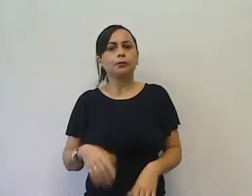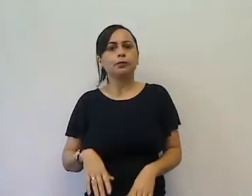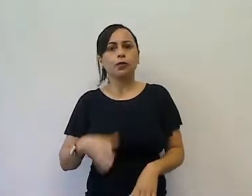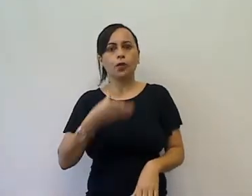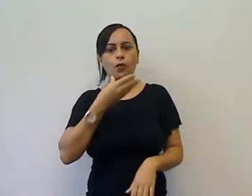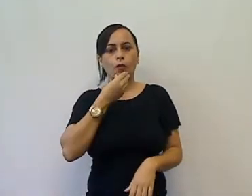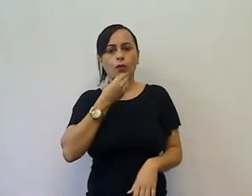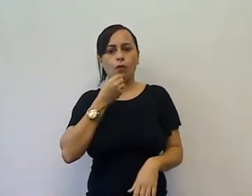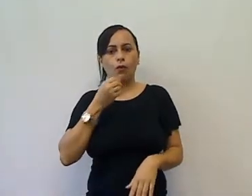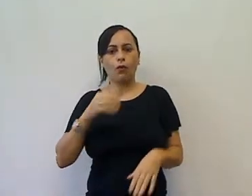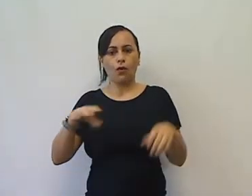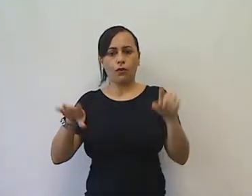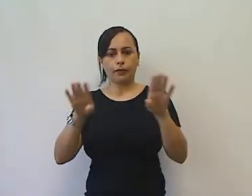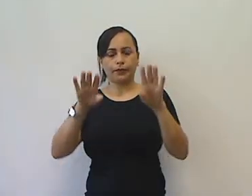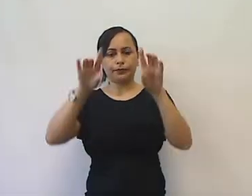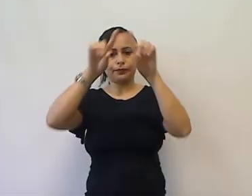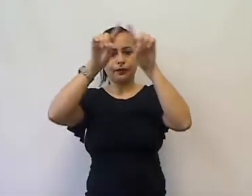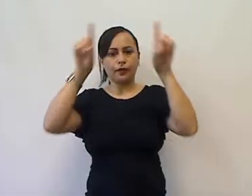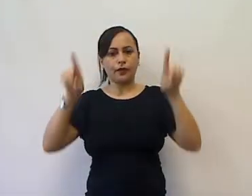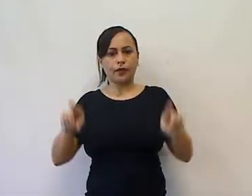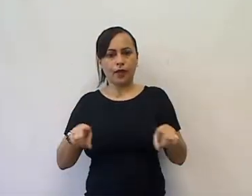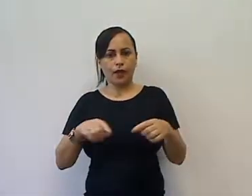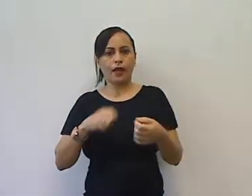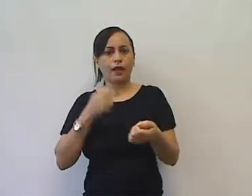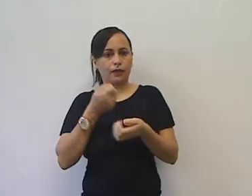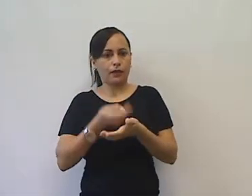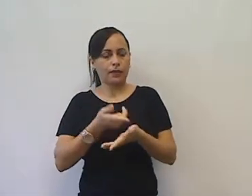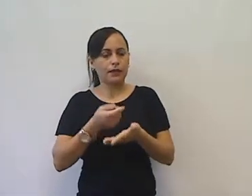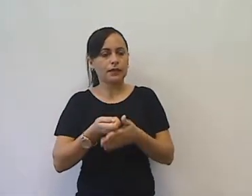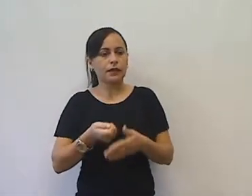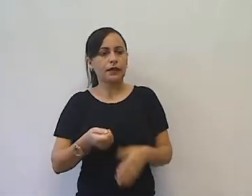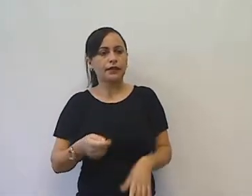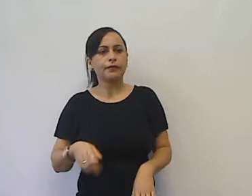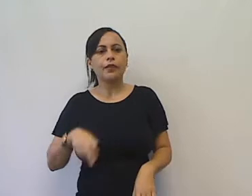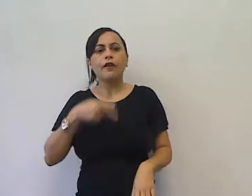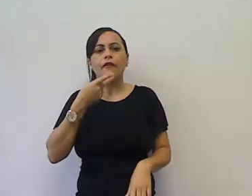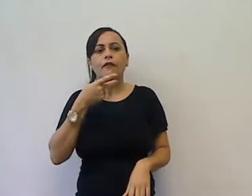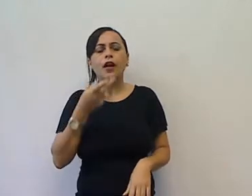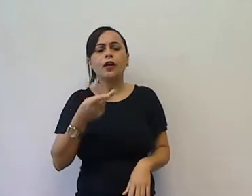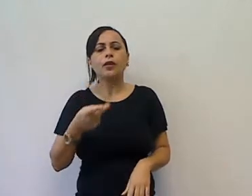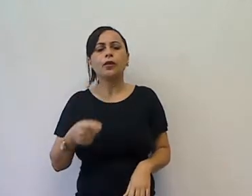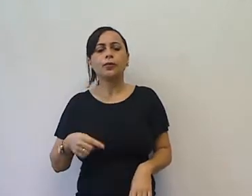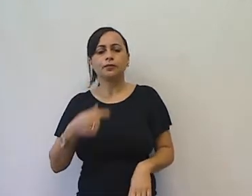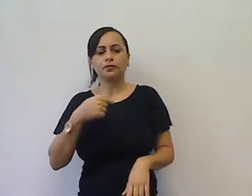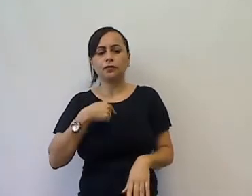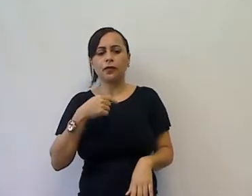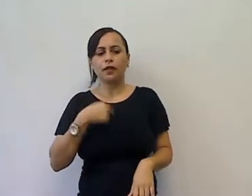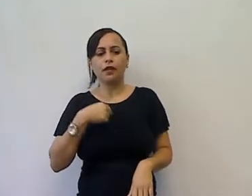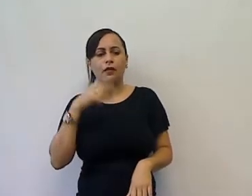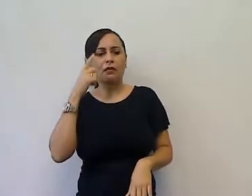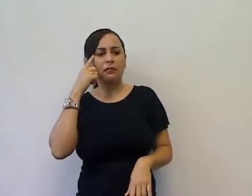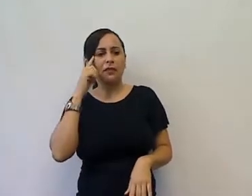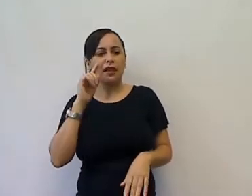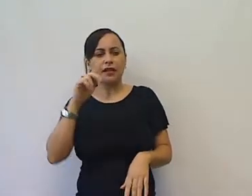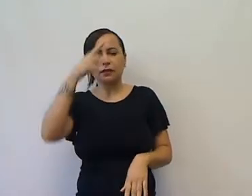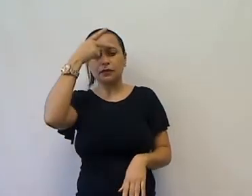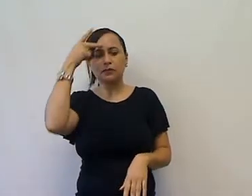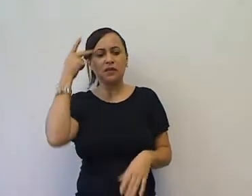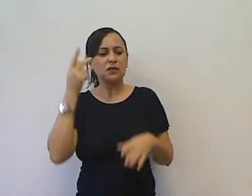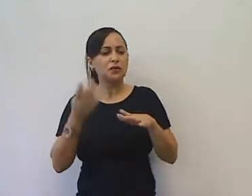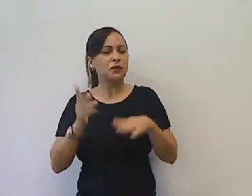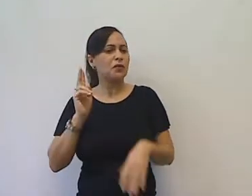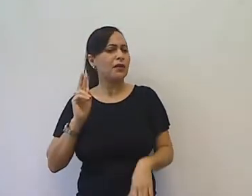logo falando, eu duvido que alguém consiga retirar um pouquinho assim de comida daquela avarenta.